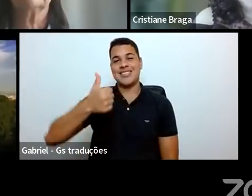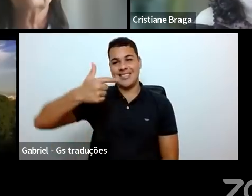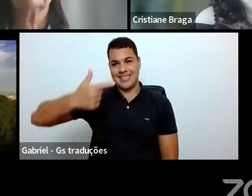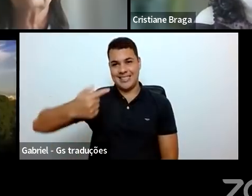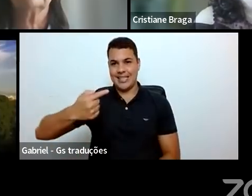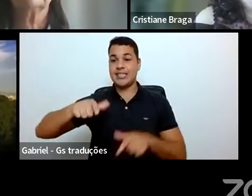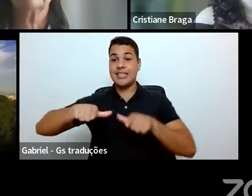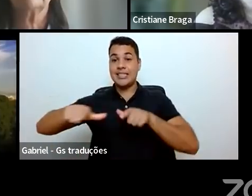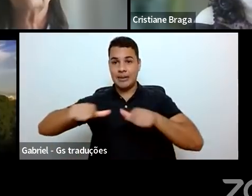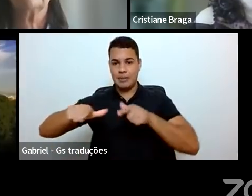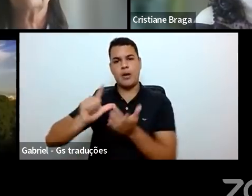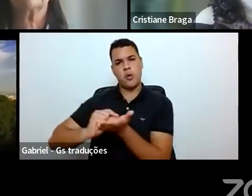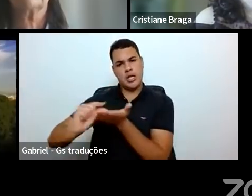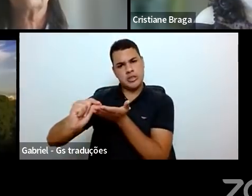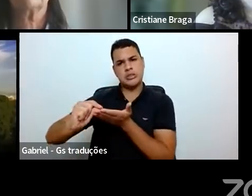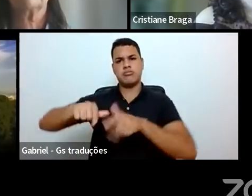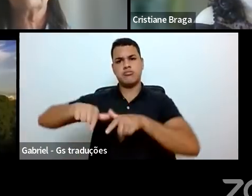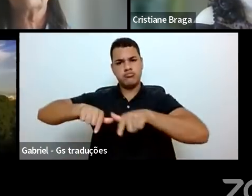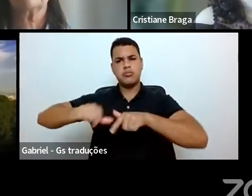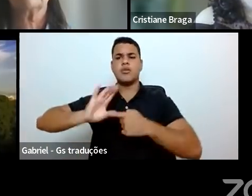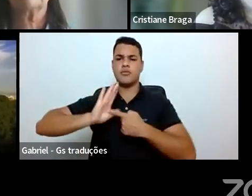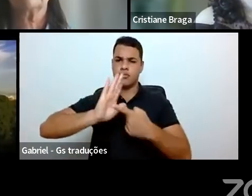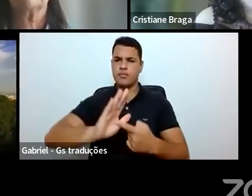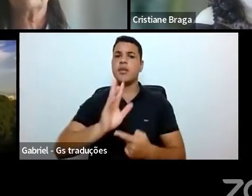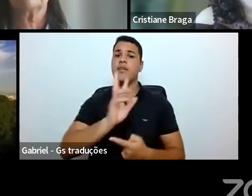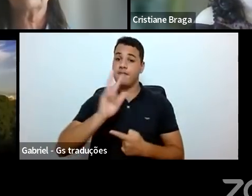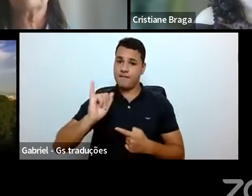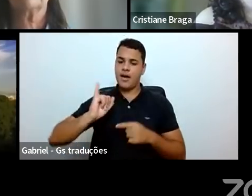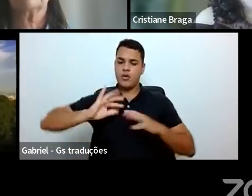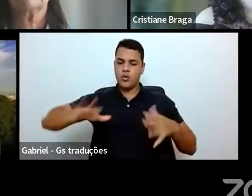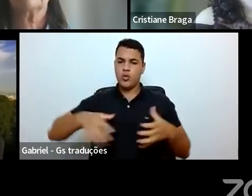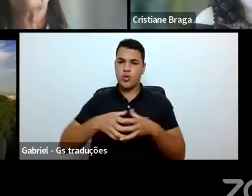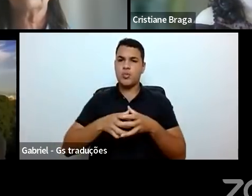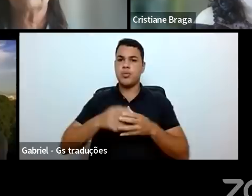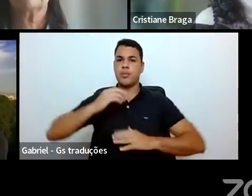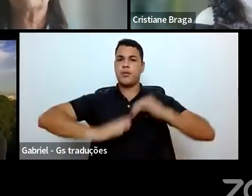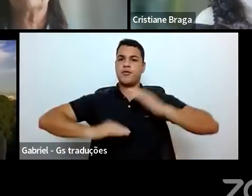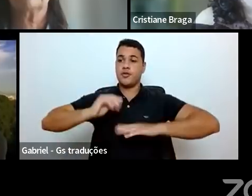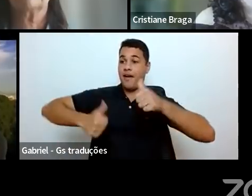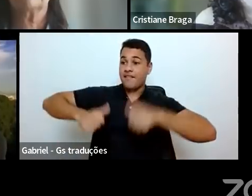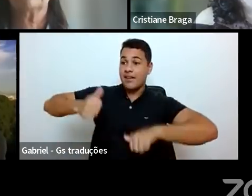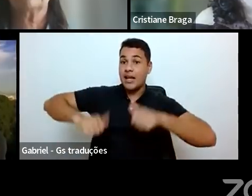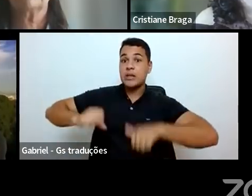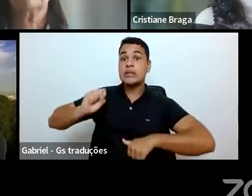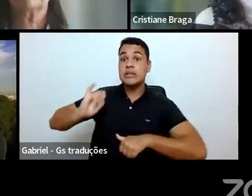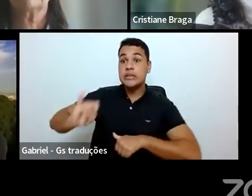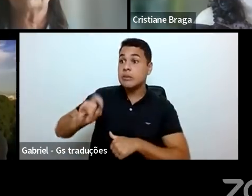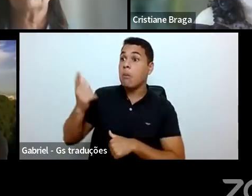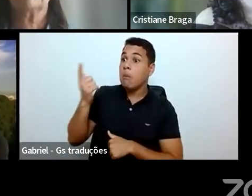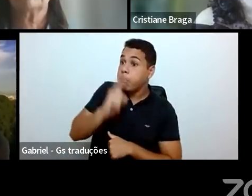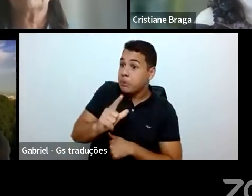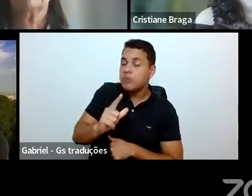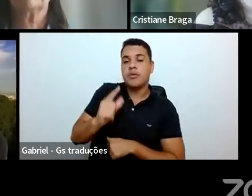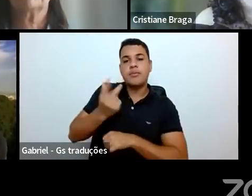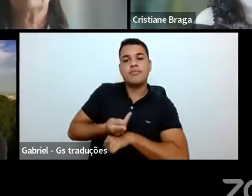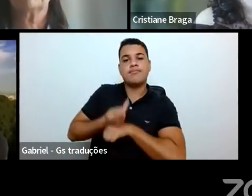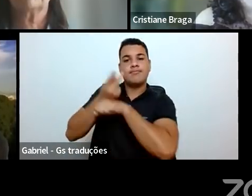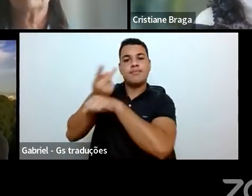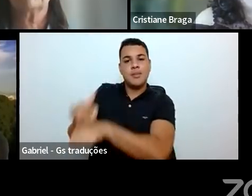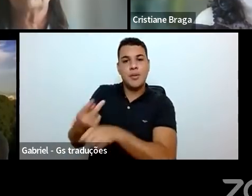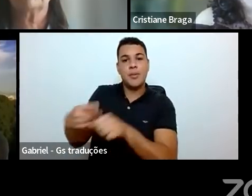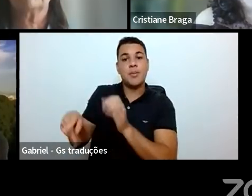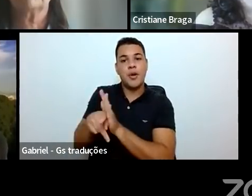Todos serão avaliados por comissões especiais e os que mais se destacarem serão indicados ao Prêmio Destaque de